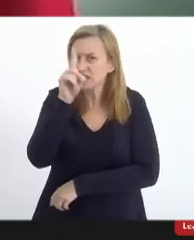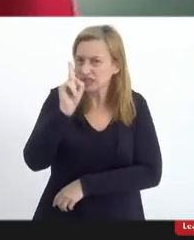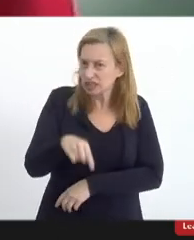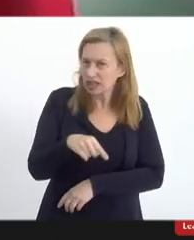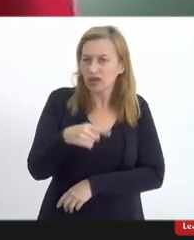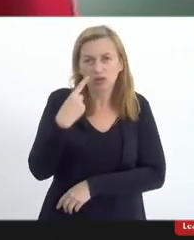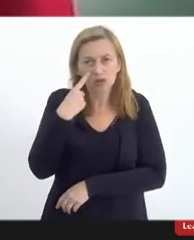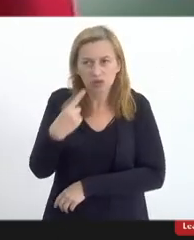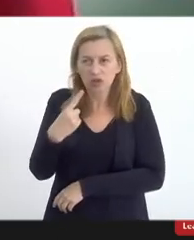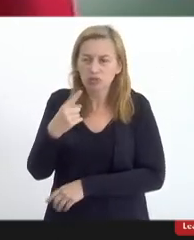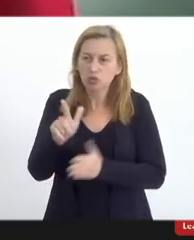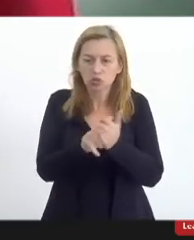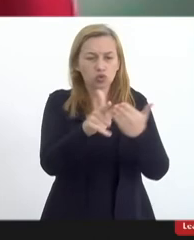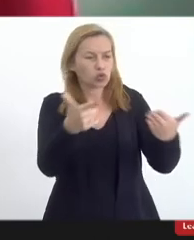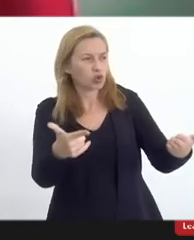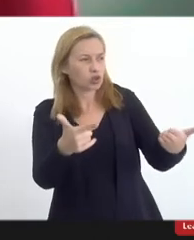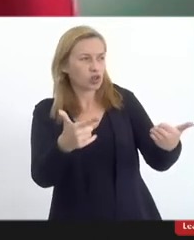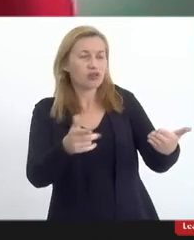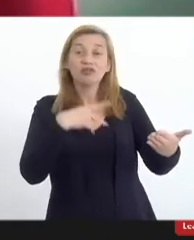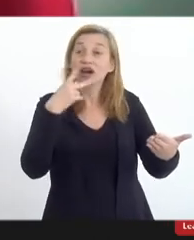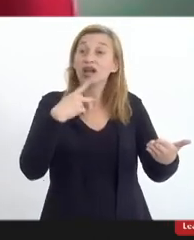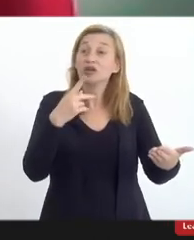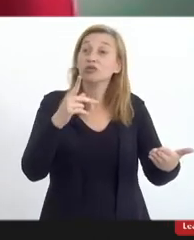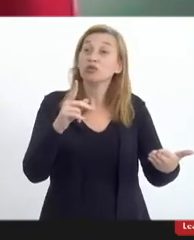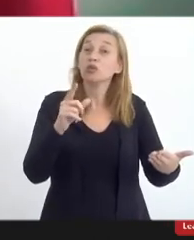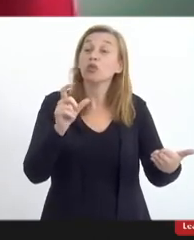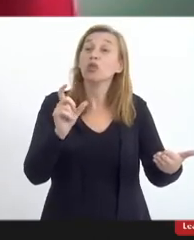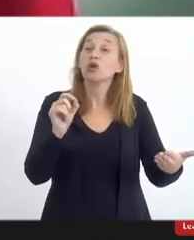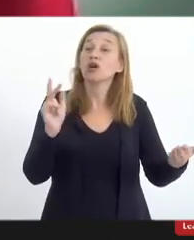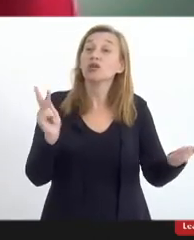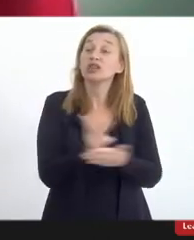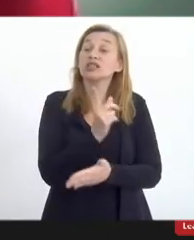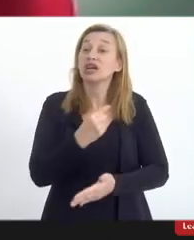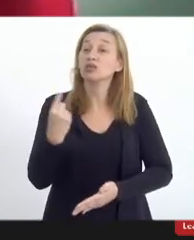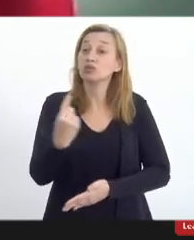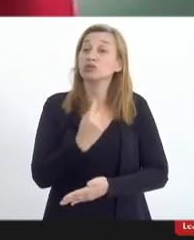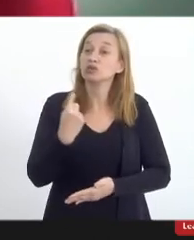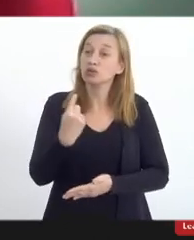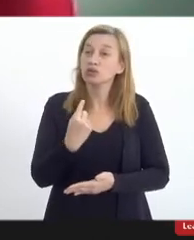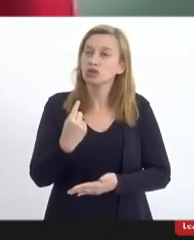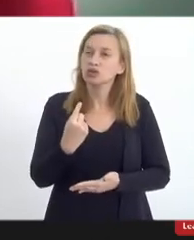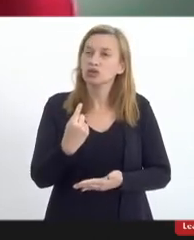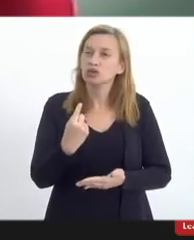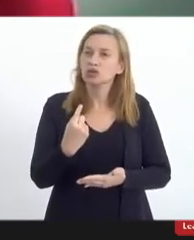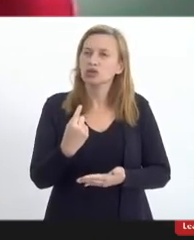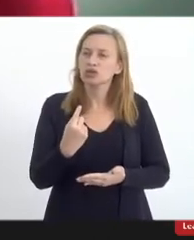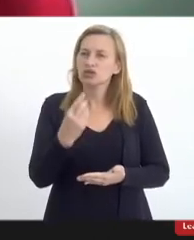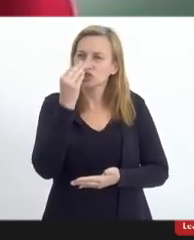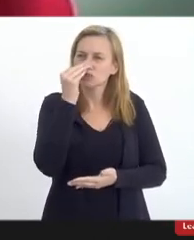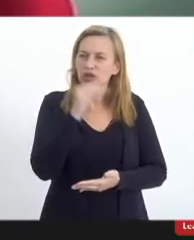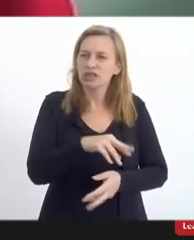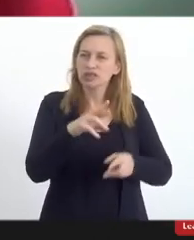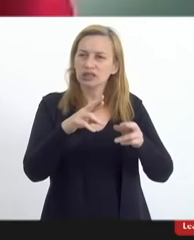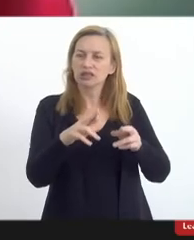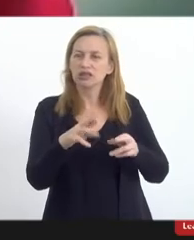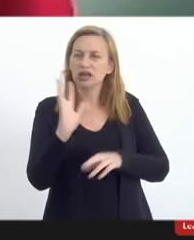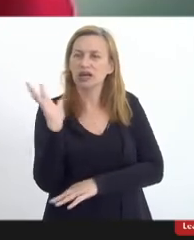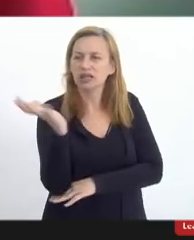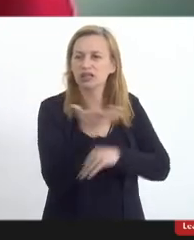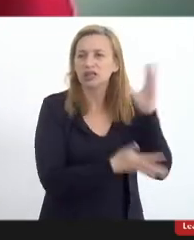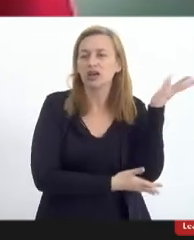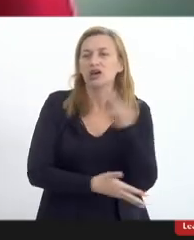assistimos aos jornais falando do que seremos nós diante do desrespeito à natureza então eu quero muito